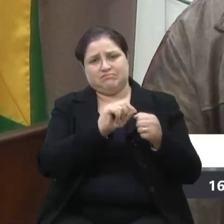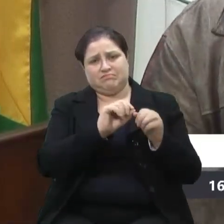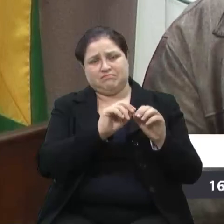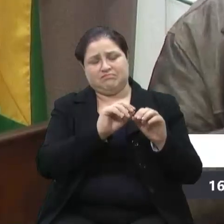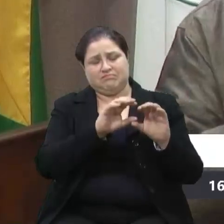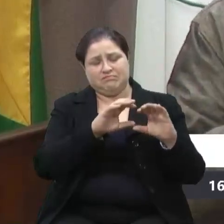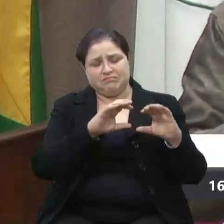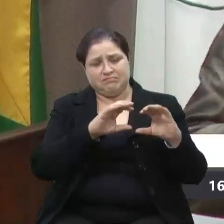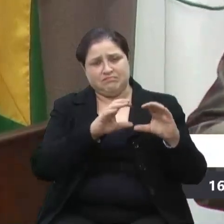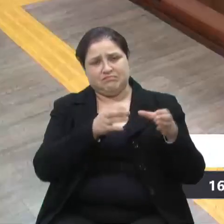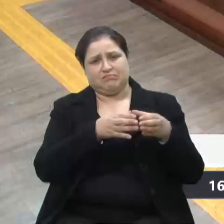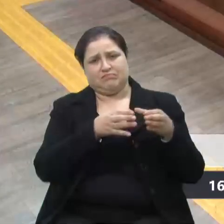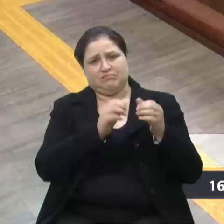melhora a vida das pessoas. Obrigado.